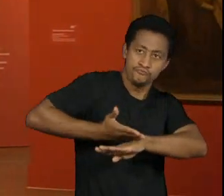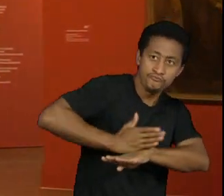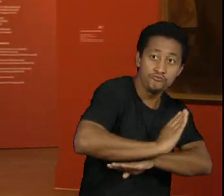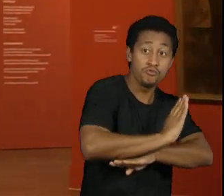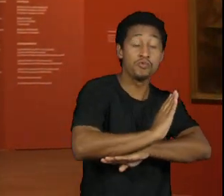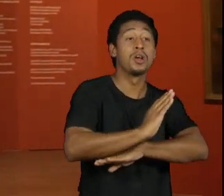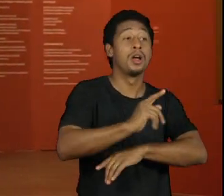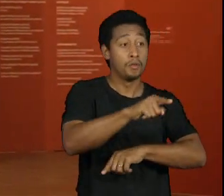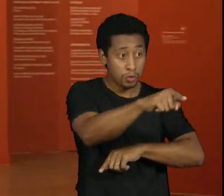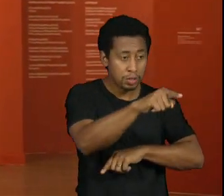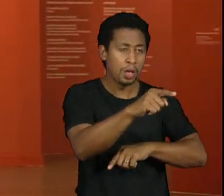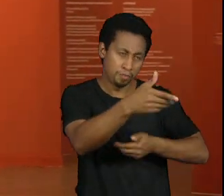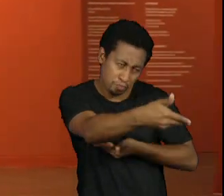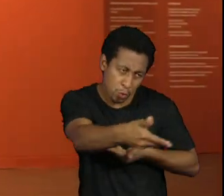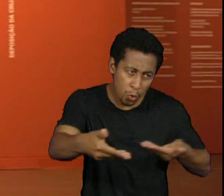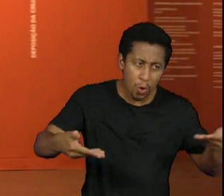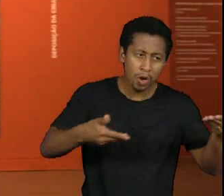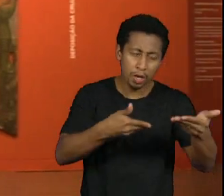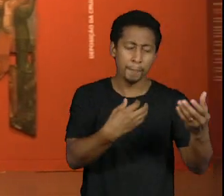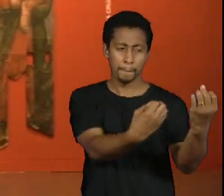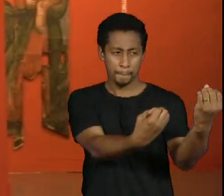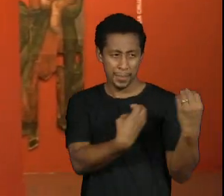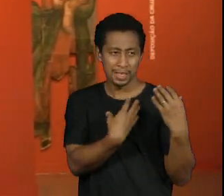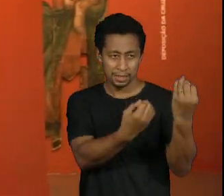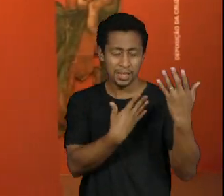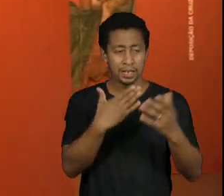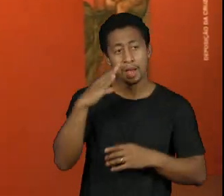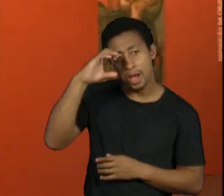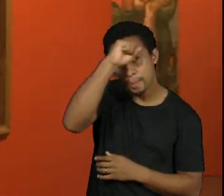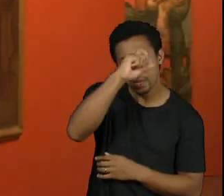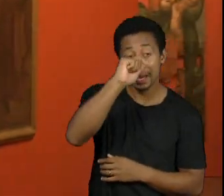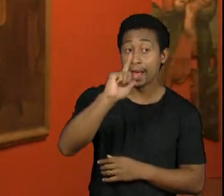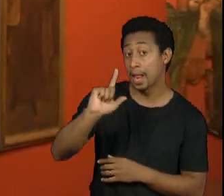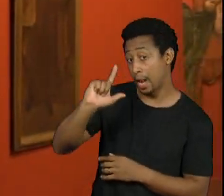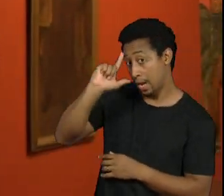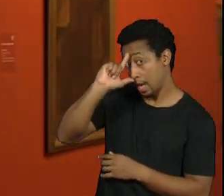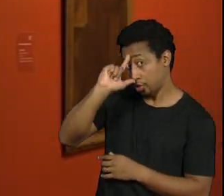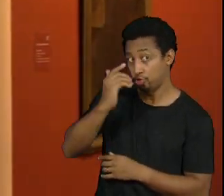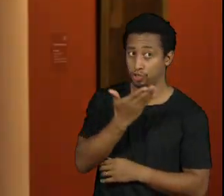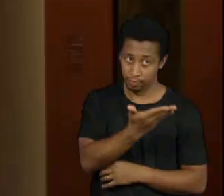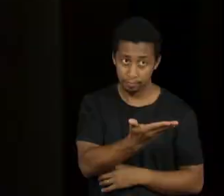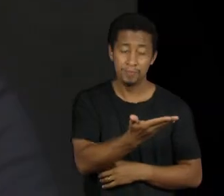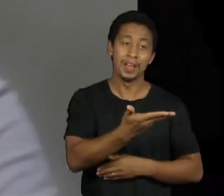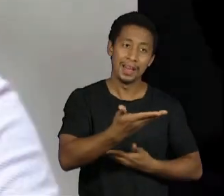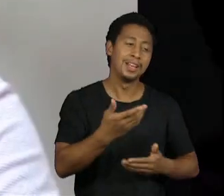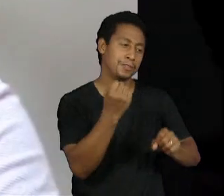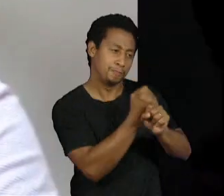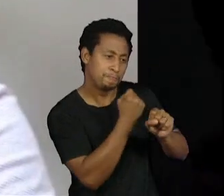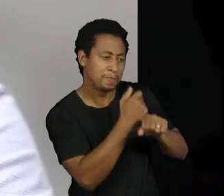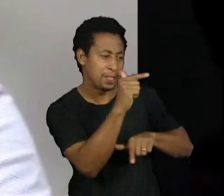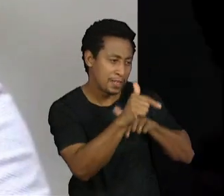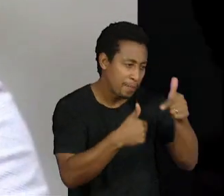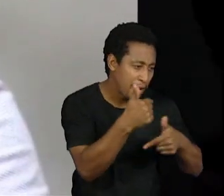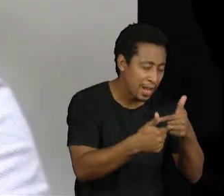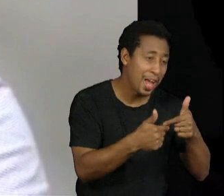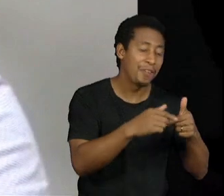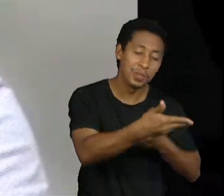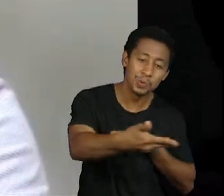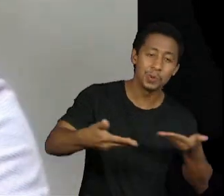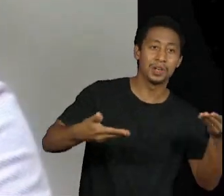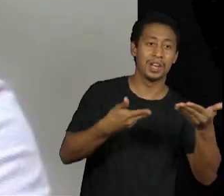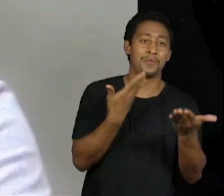grande de lugares que ele trabalhou que está sendo apresentado na exposição além de 14 composições musicais que a gente está